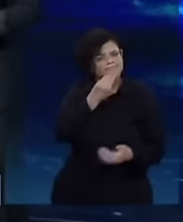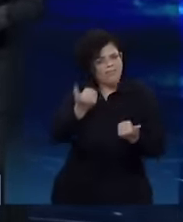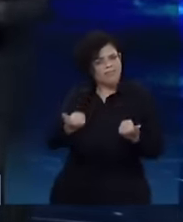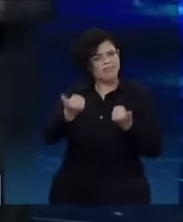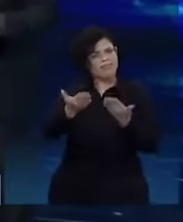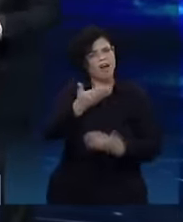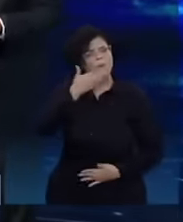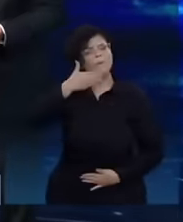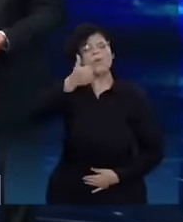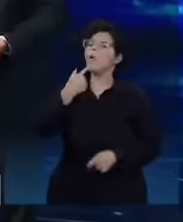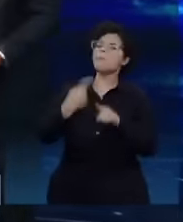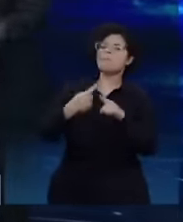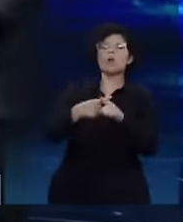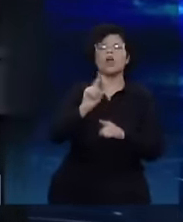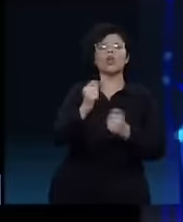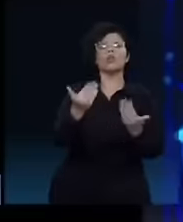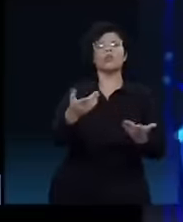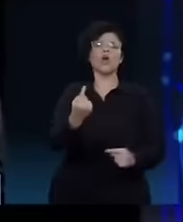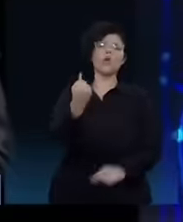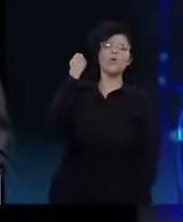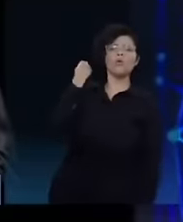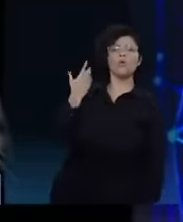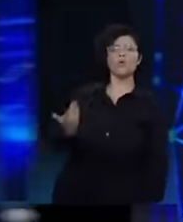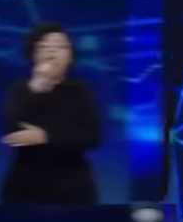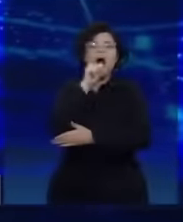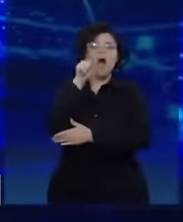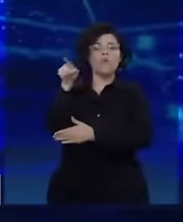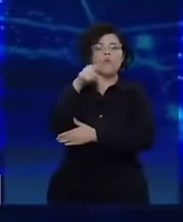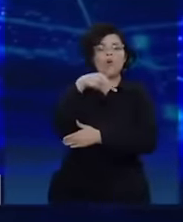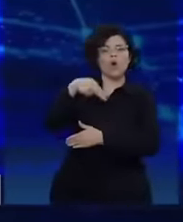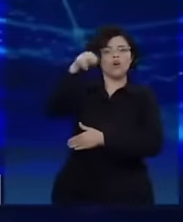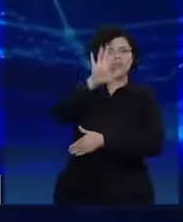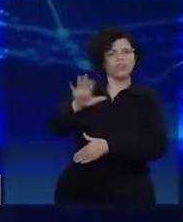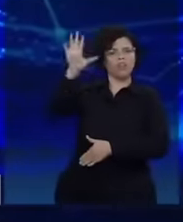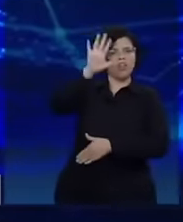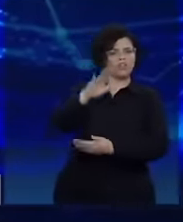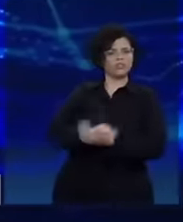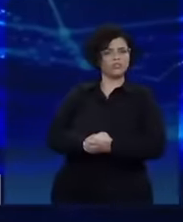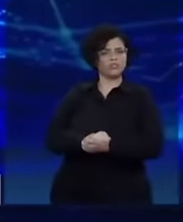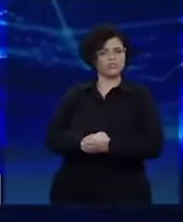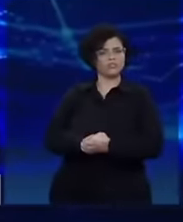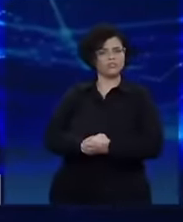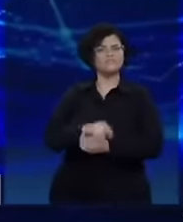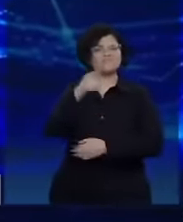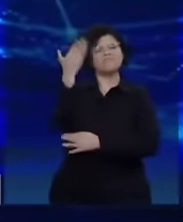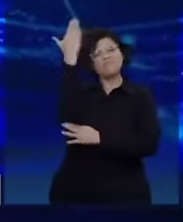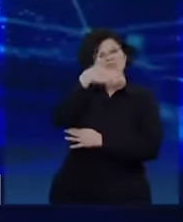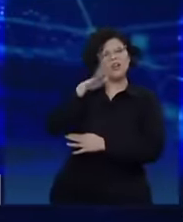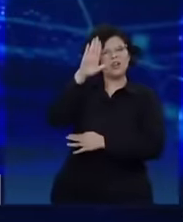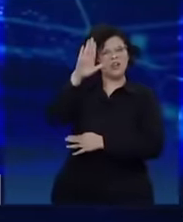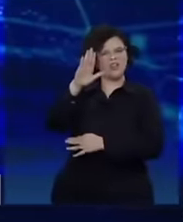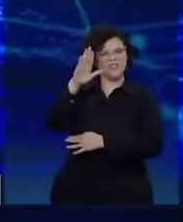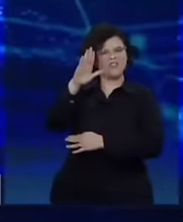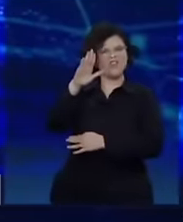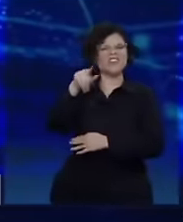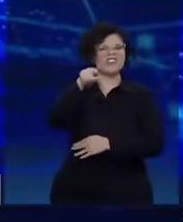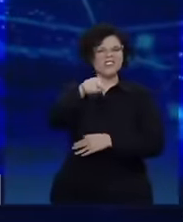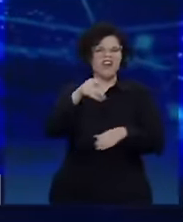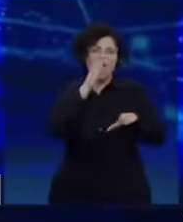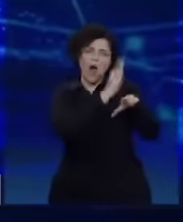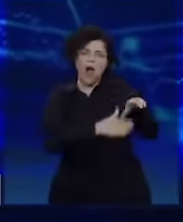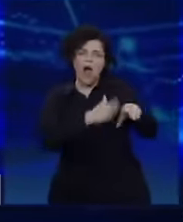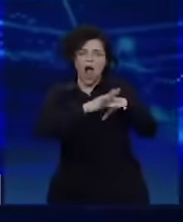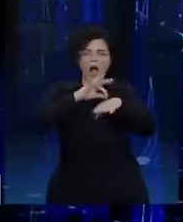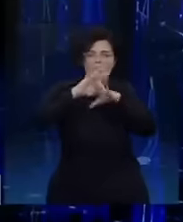como está dizendo agora? Por que não deu lá atrás? E agora o senhor está prometendo picanha e cerveja.